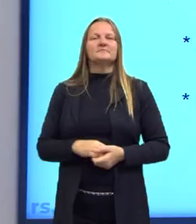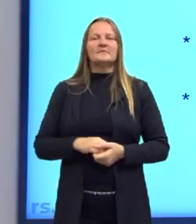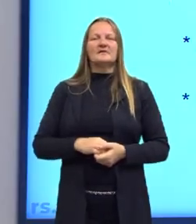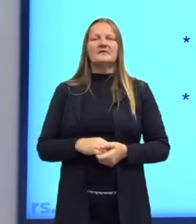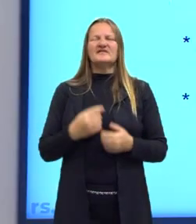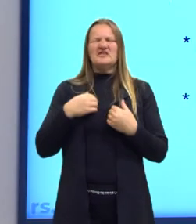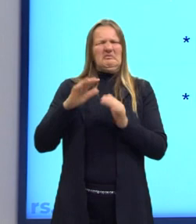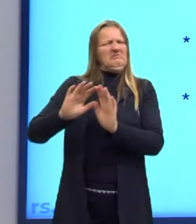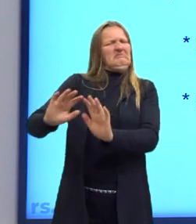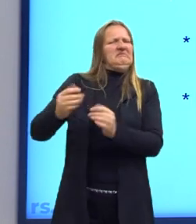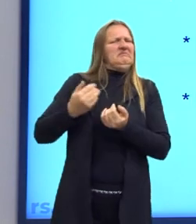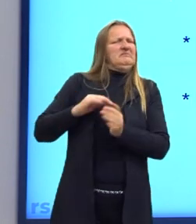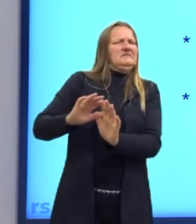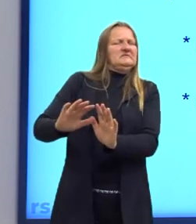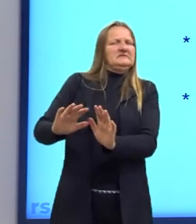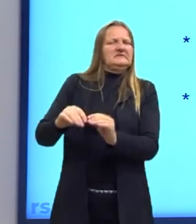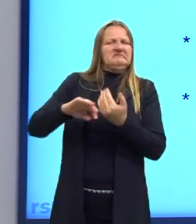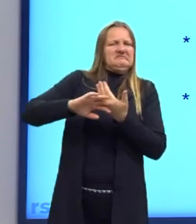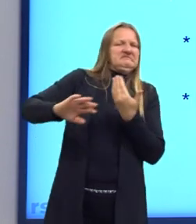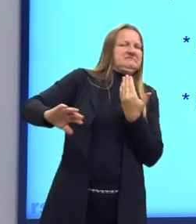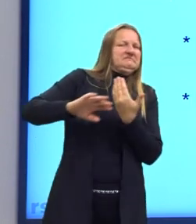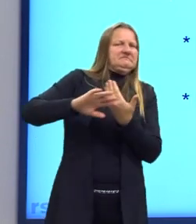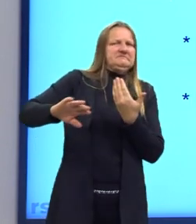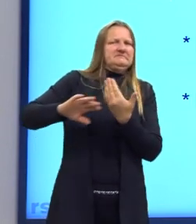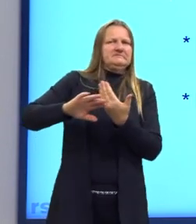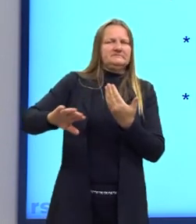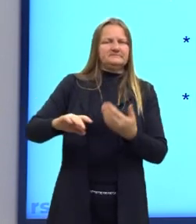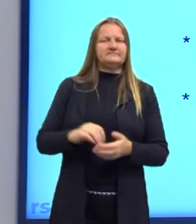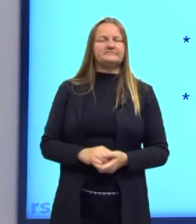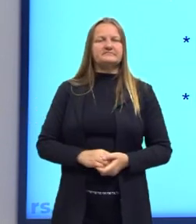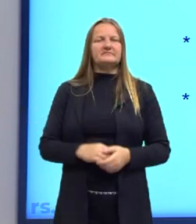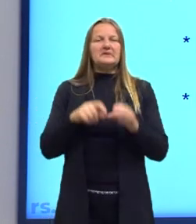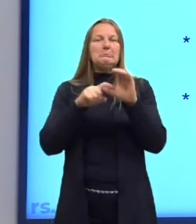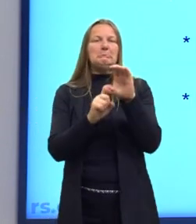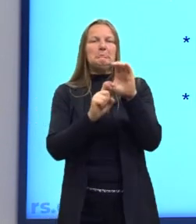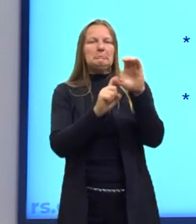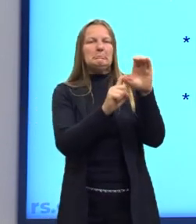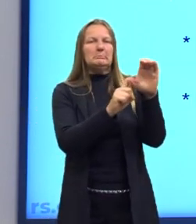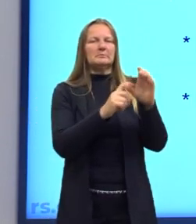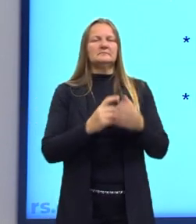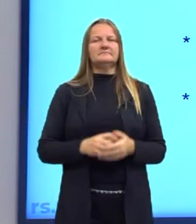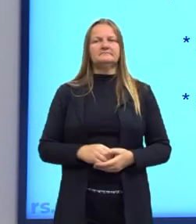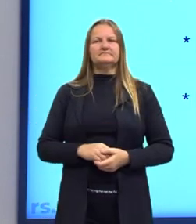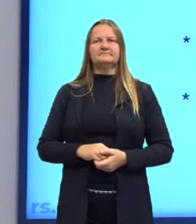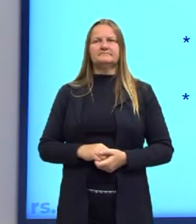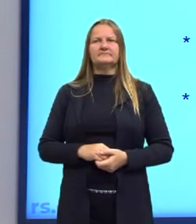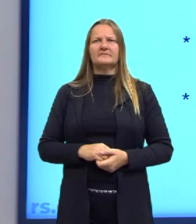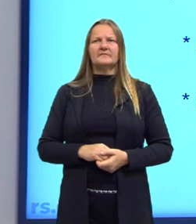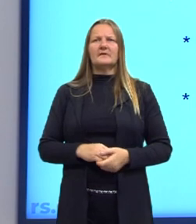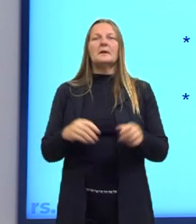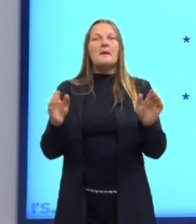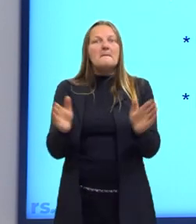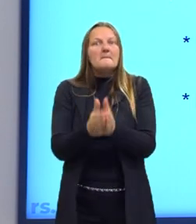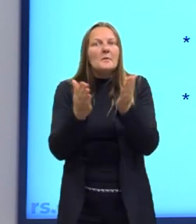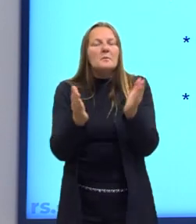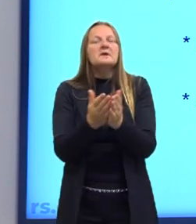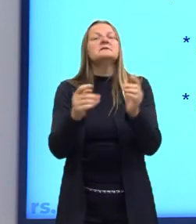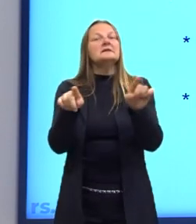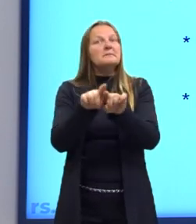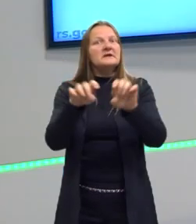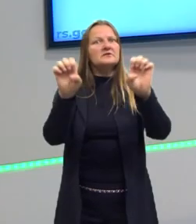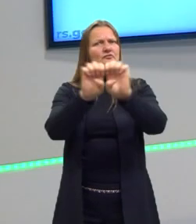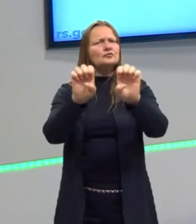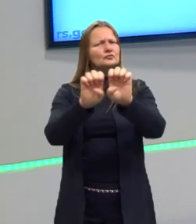acabam sempre relegadas, acabam com favores, aquela coisa toda. Então, a pobreza também é uma questão estrutural.